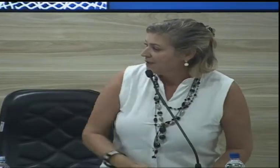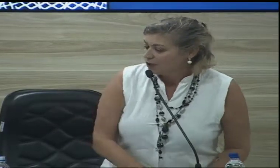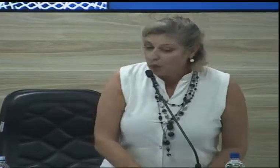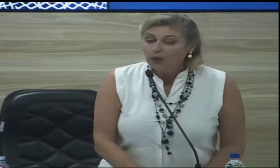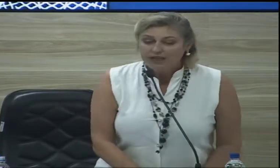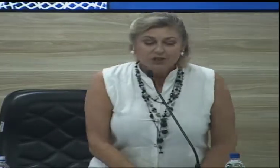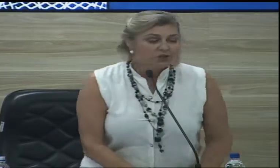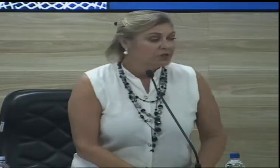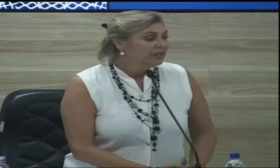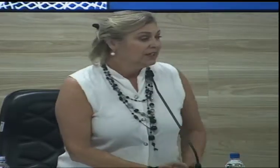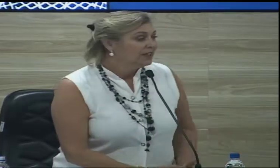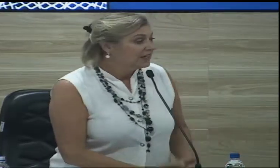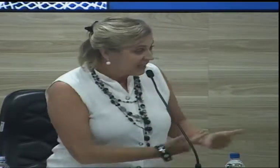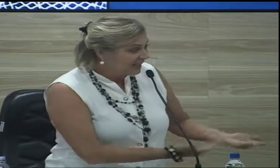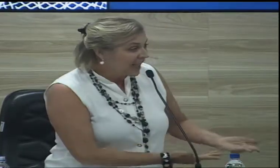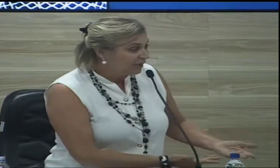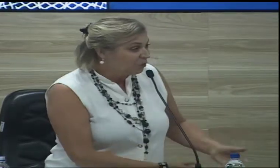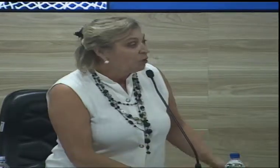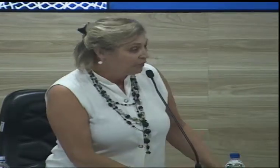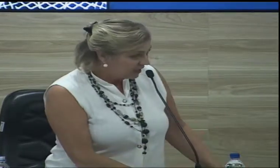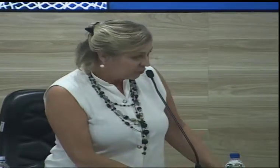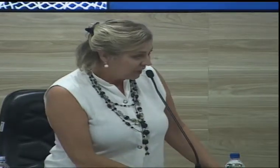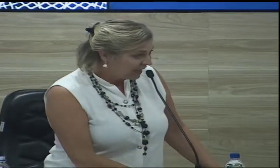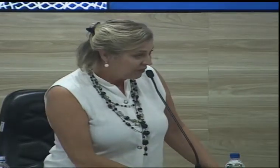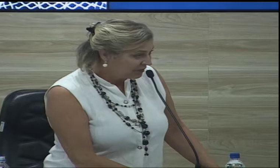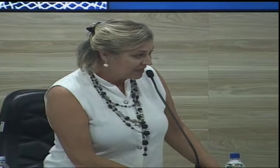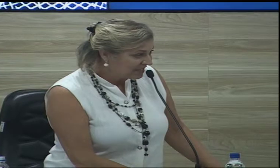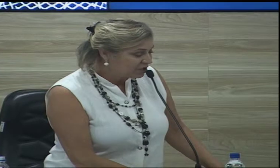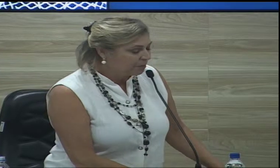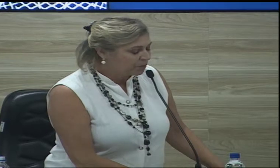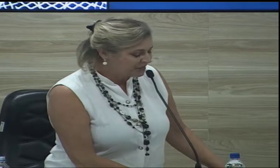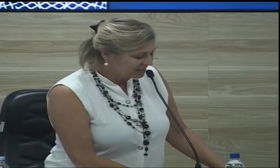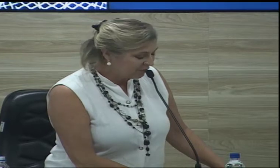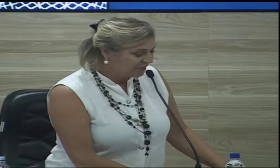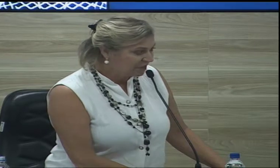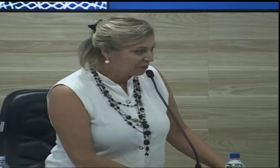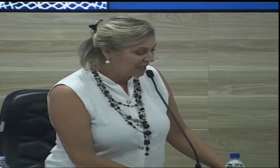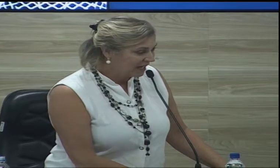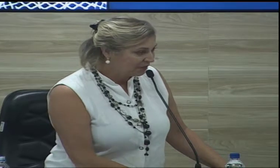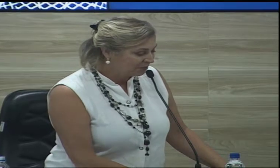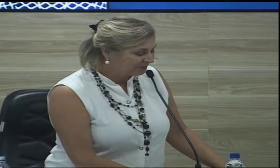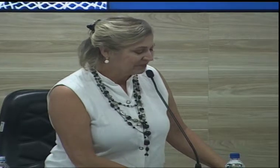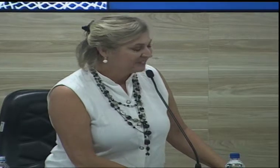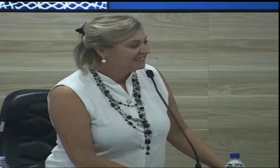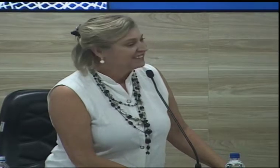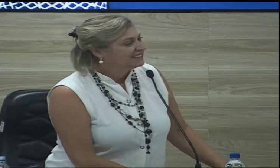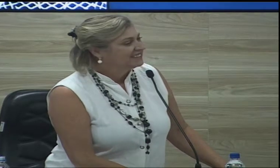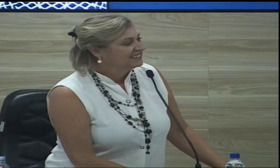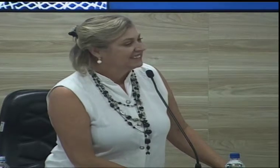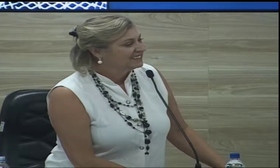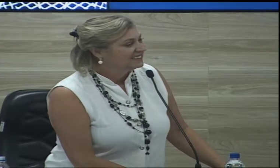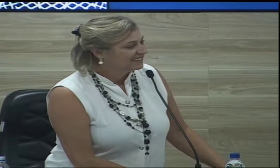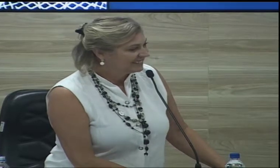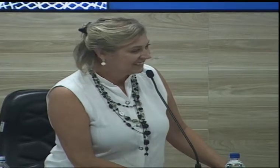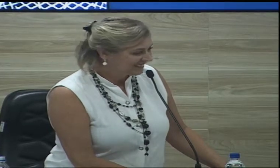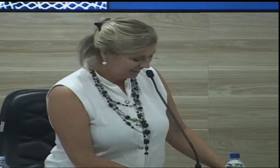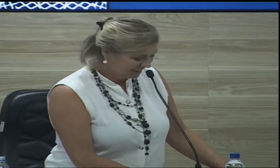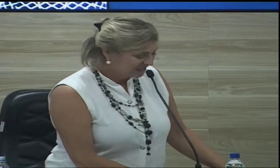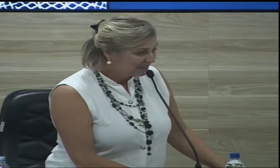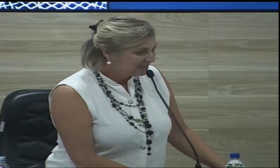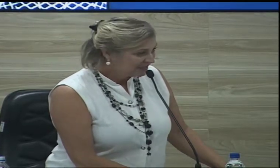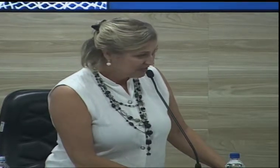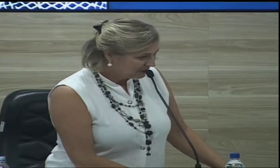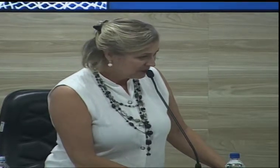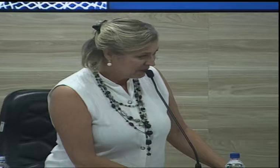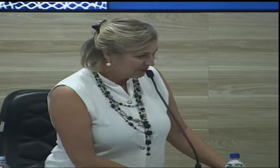aspas o lixo criado. vereador Clayton deseja, pois não, vereador Clayton. Eu ia até discutir depois, vereadora, mas